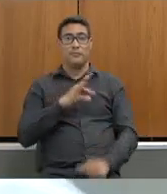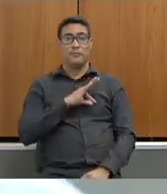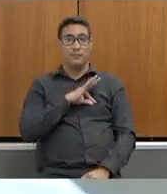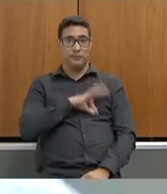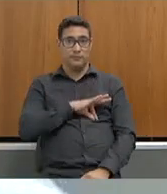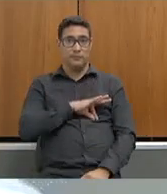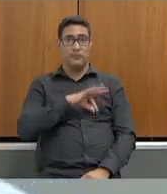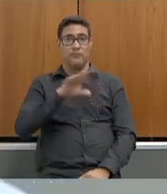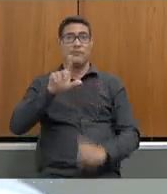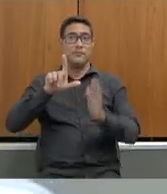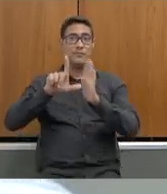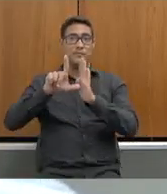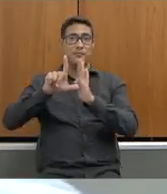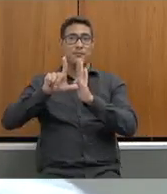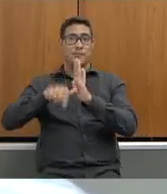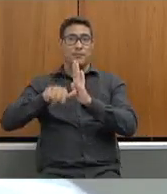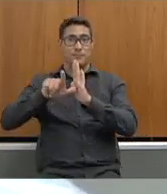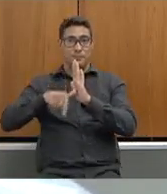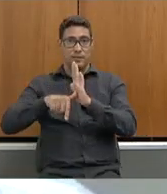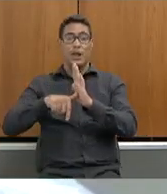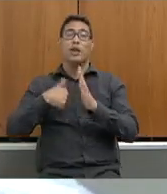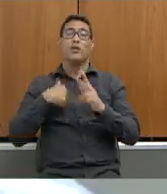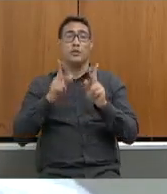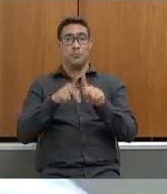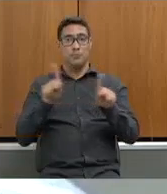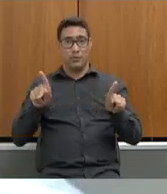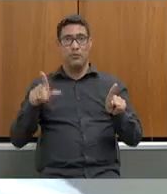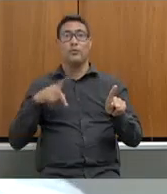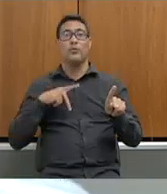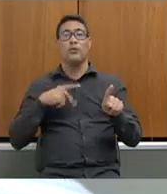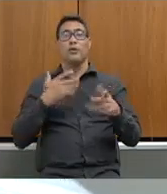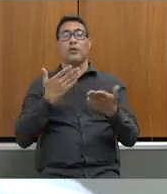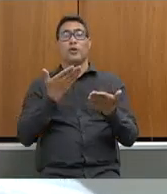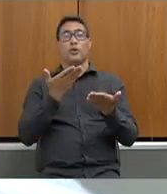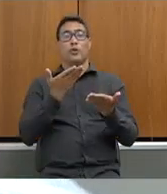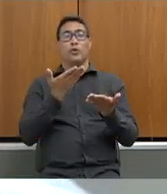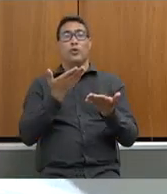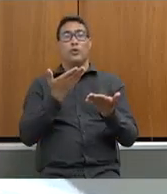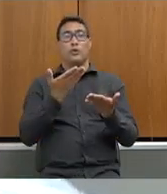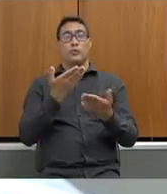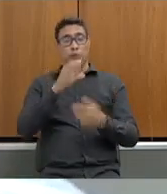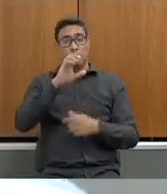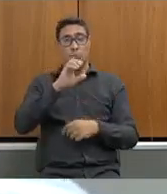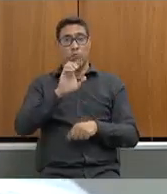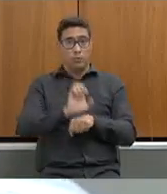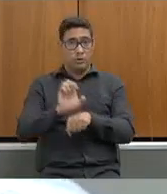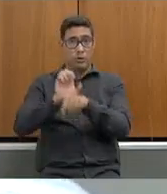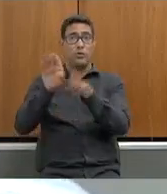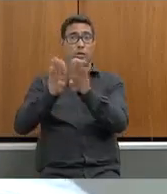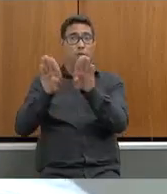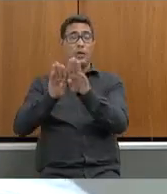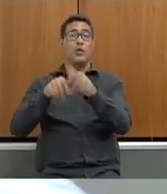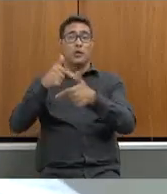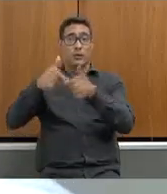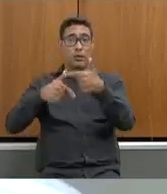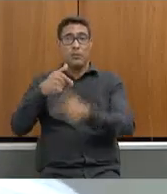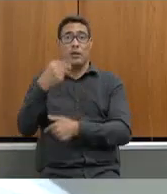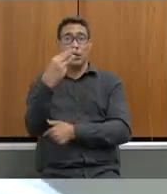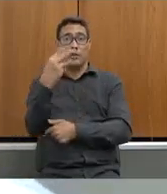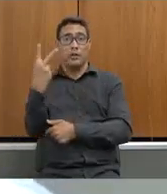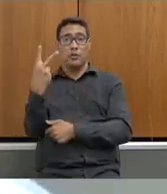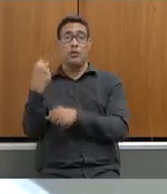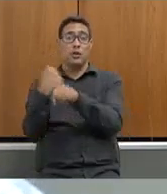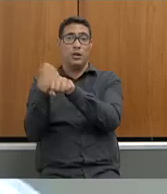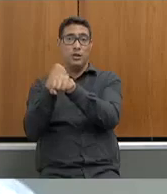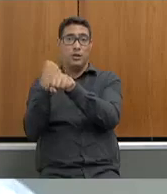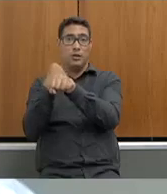atrasos eu sou professor do estado também acabei de me pré-aposentar passei 32 anos trabalhando nas escolas